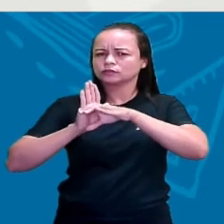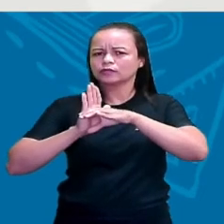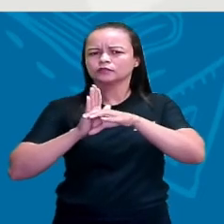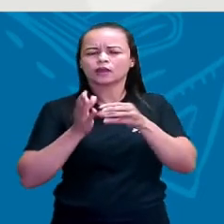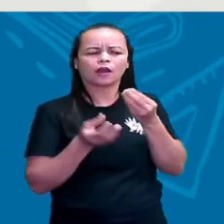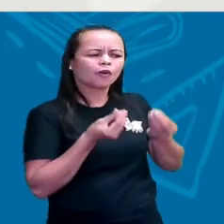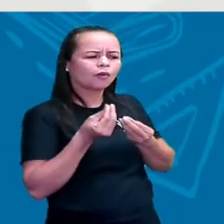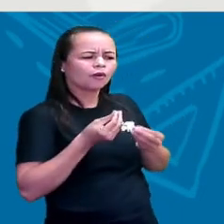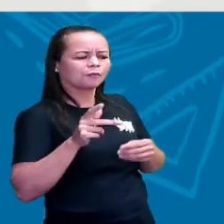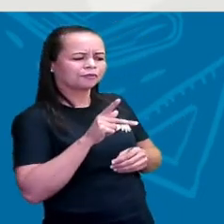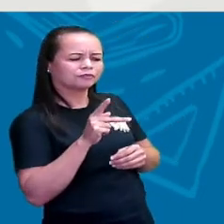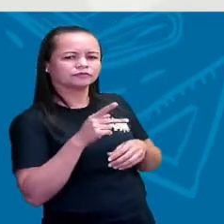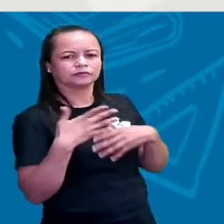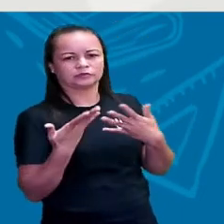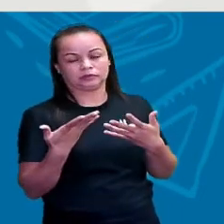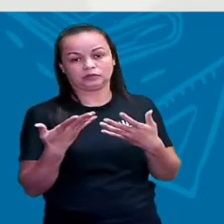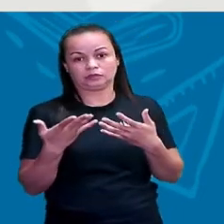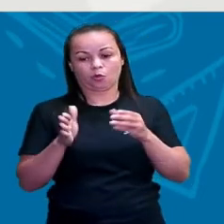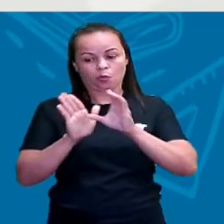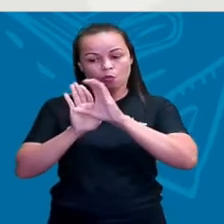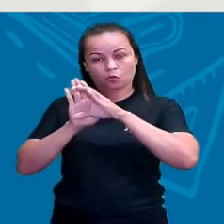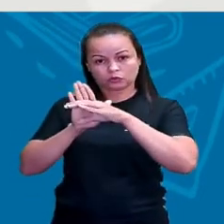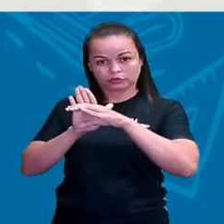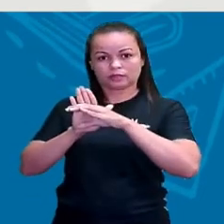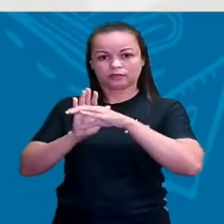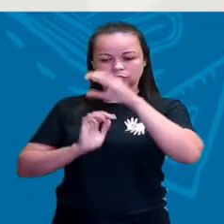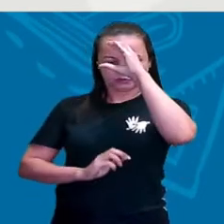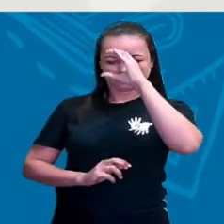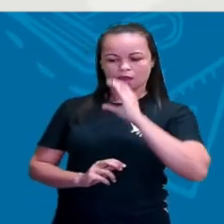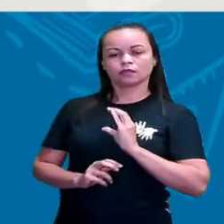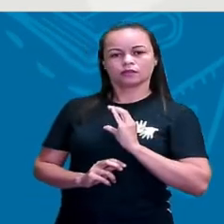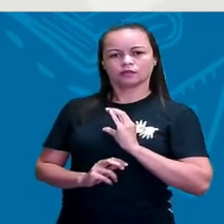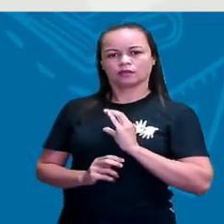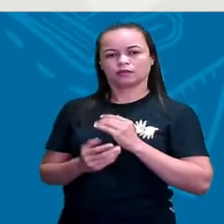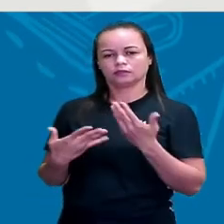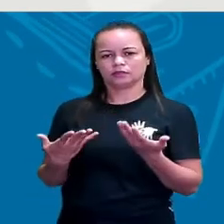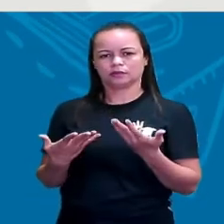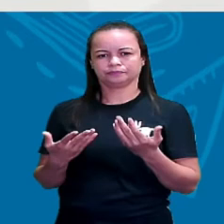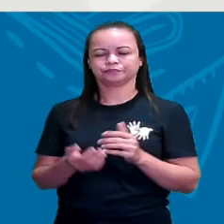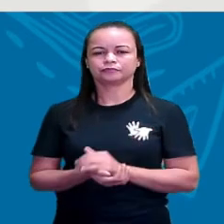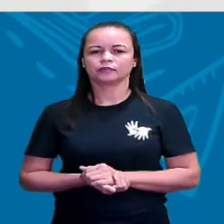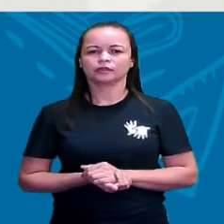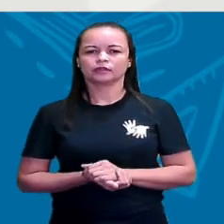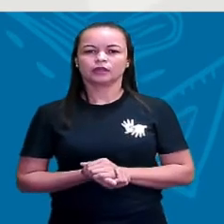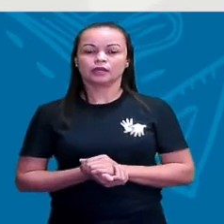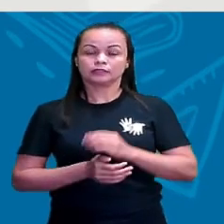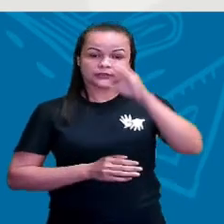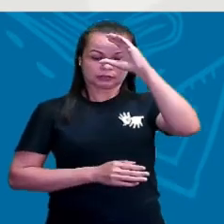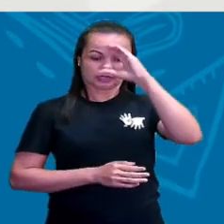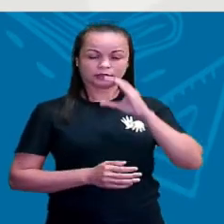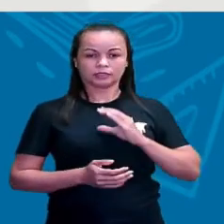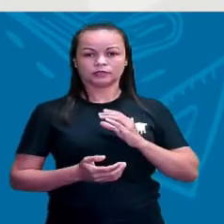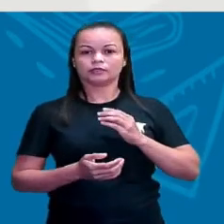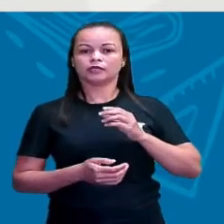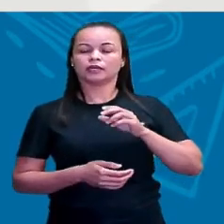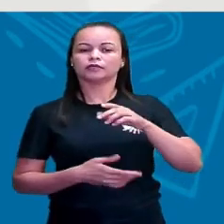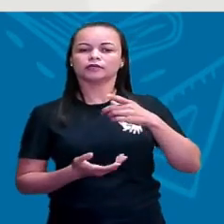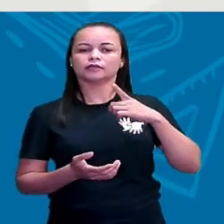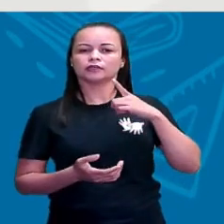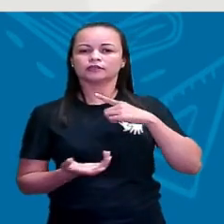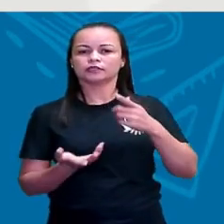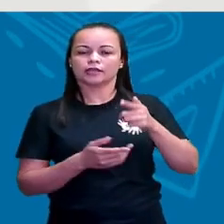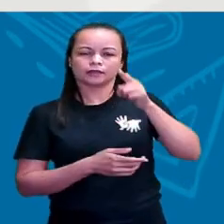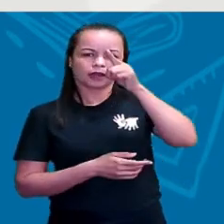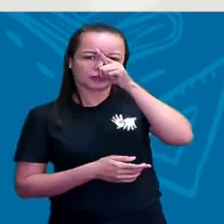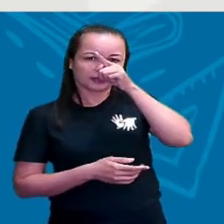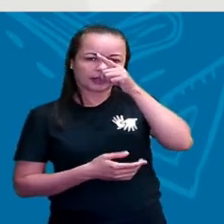exemplo, o conceito de cidadania. A ideia de cidadania que existia na Grécia Antiga e na Roma Antiga era uma. A